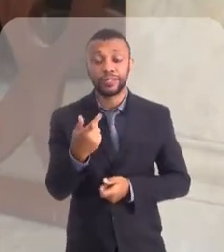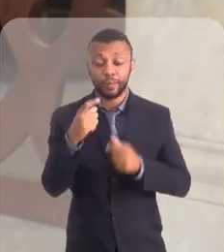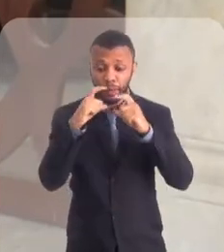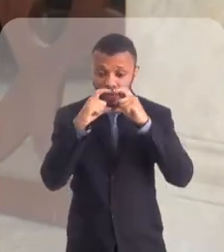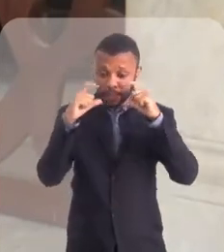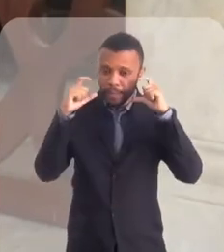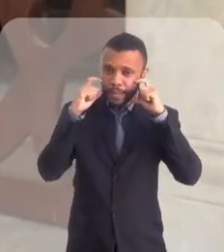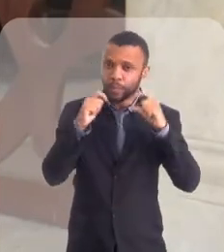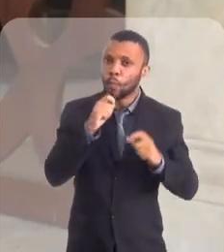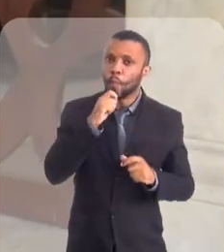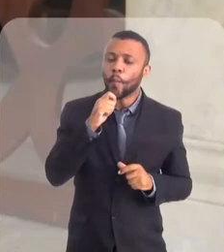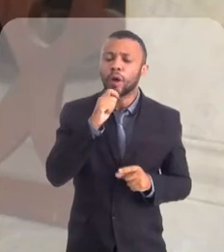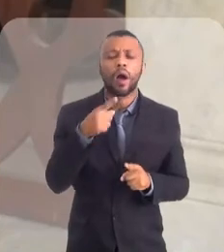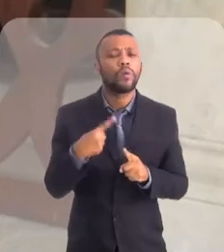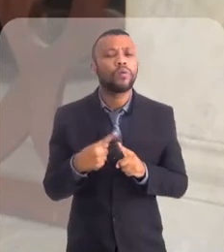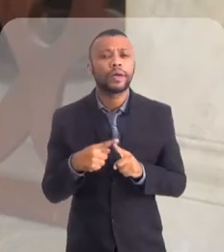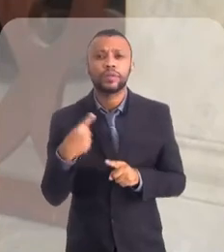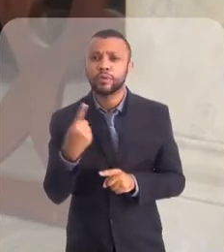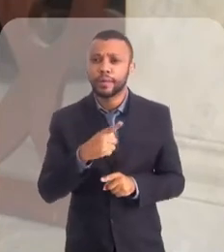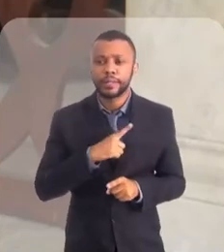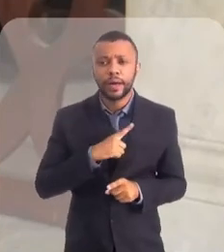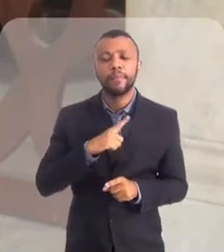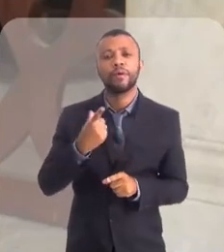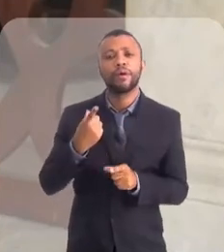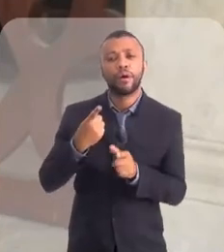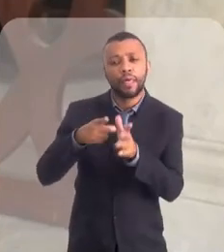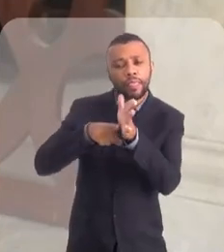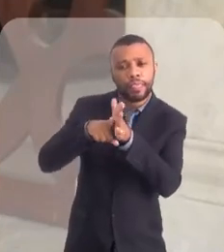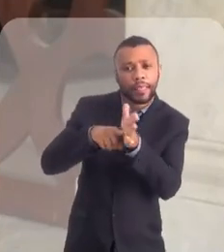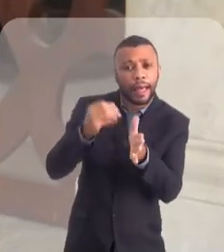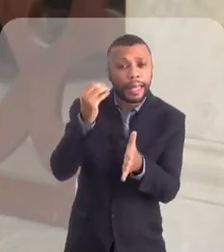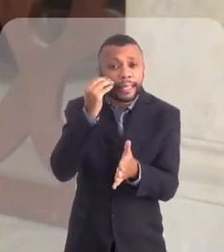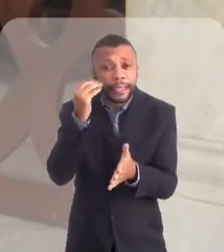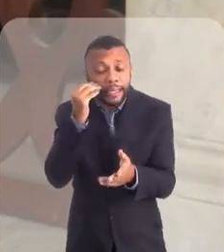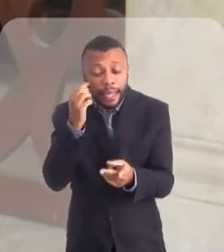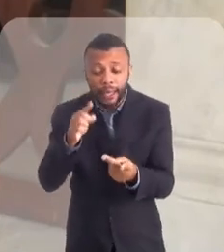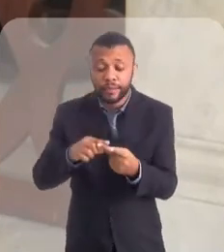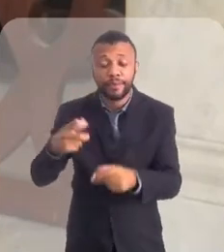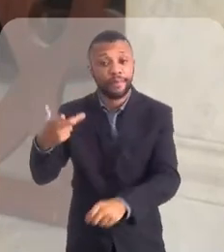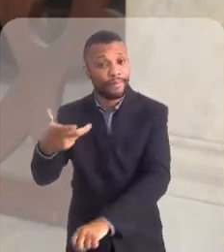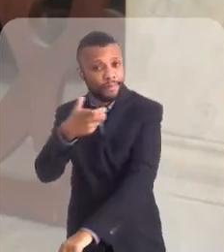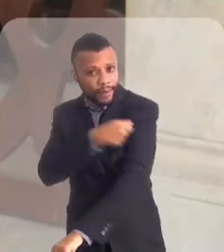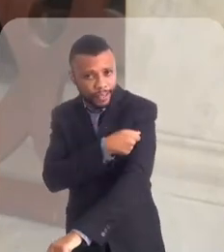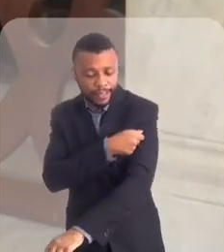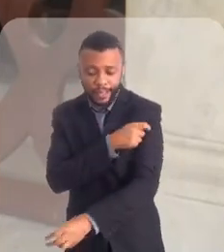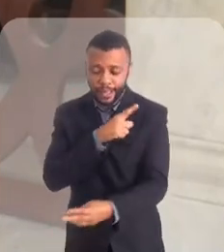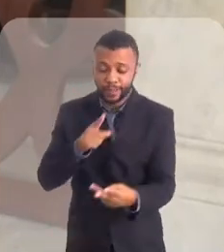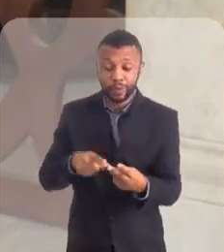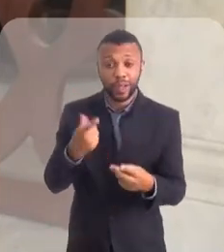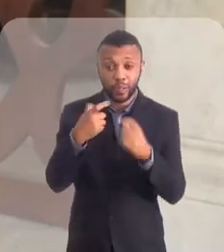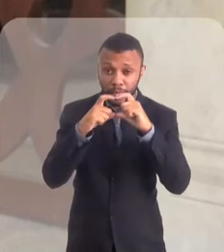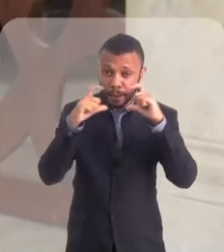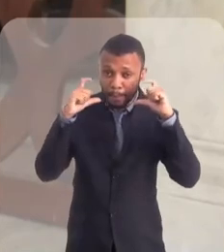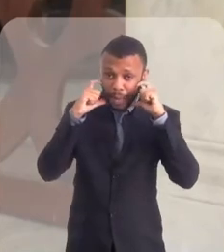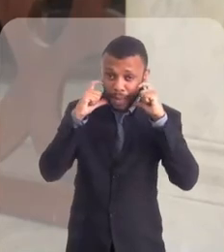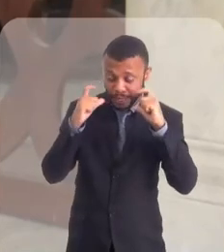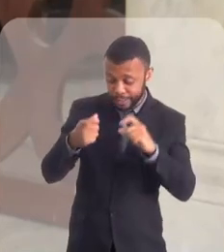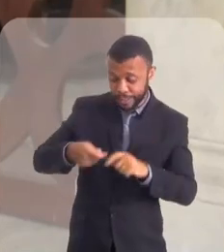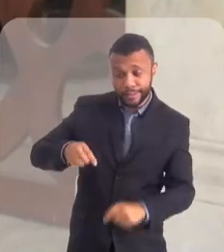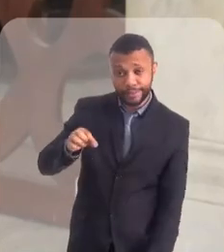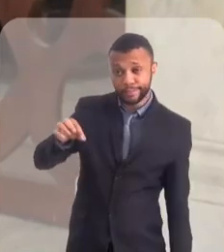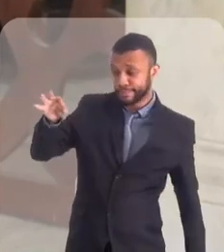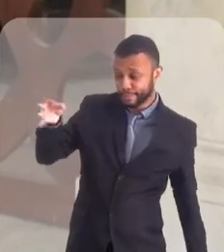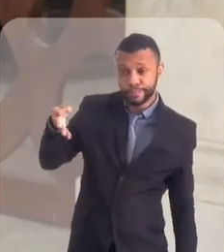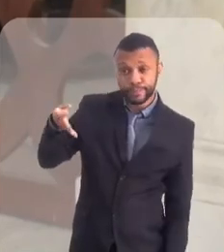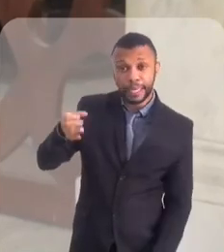que nós estamos sem máscaras, porque nós estamos vacinados, testados. Nossa máscara está aqui. Assim que terminar,